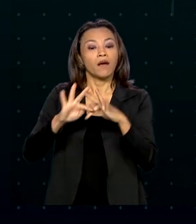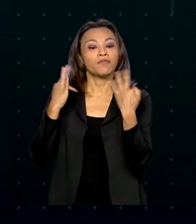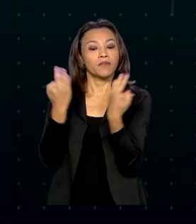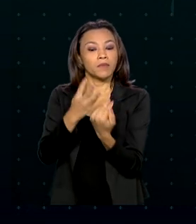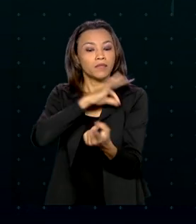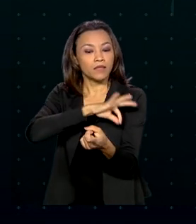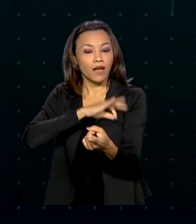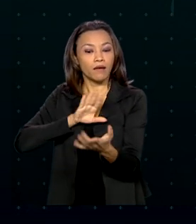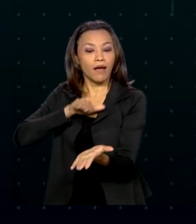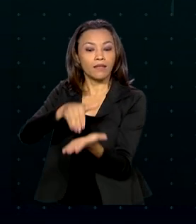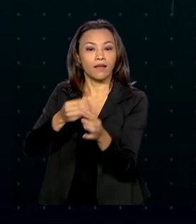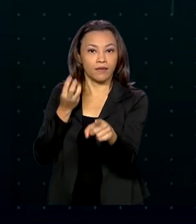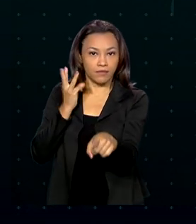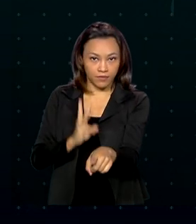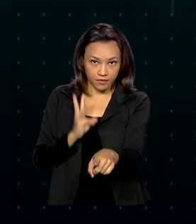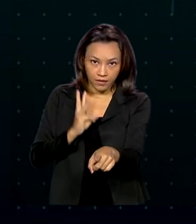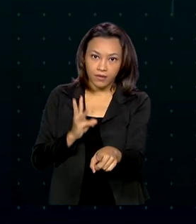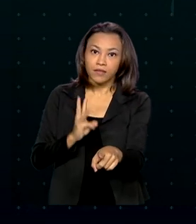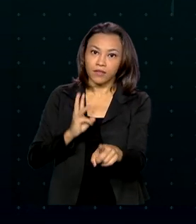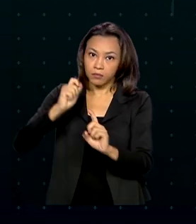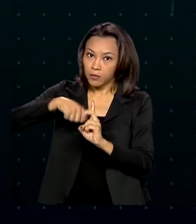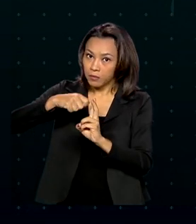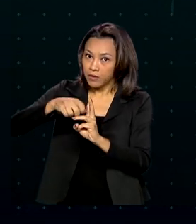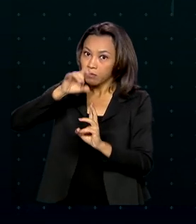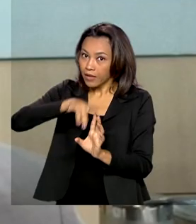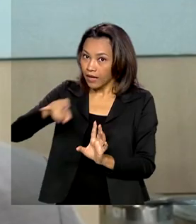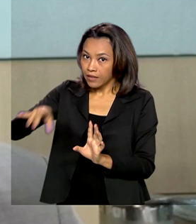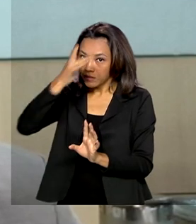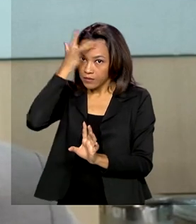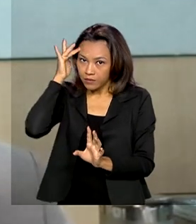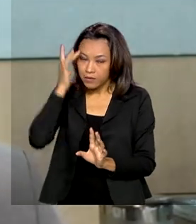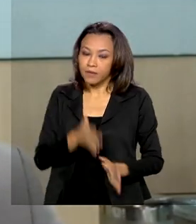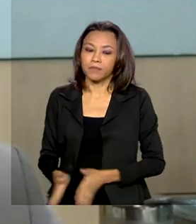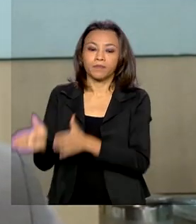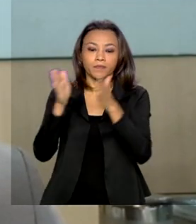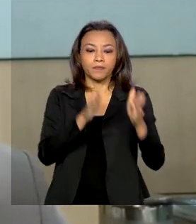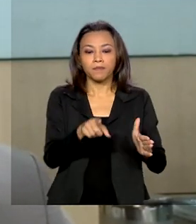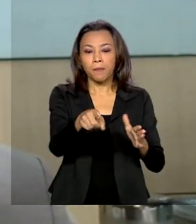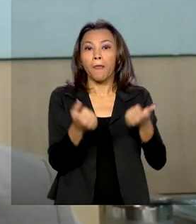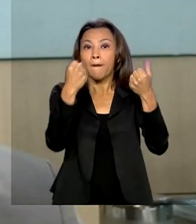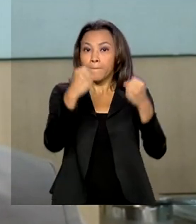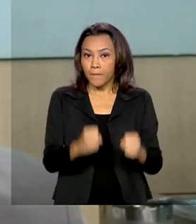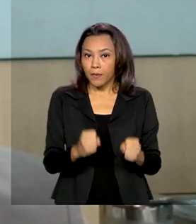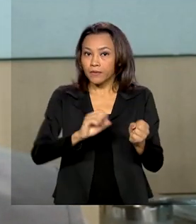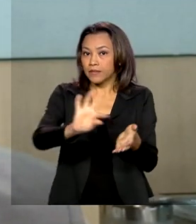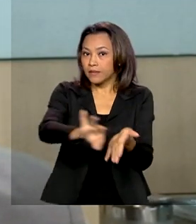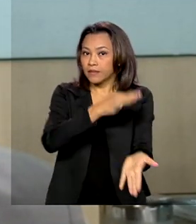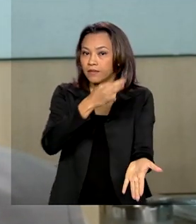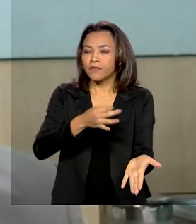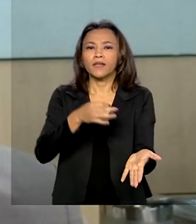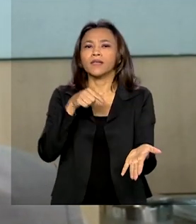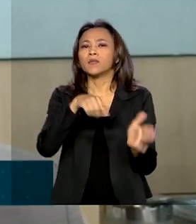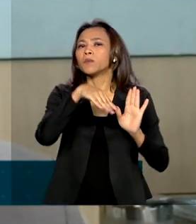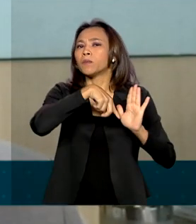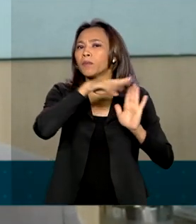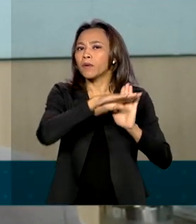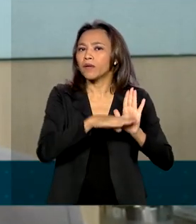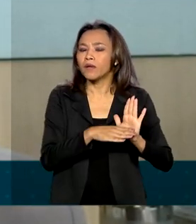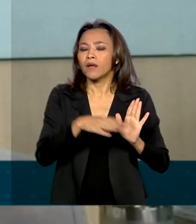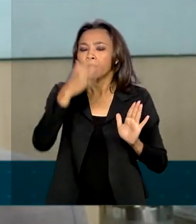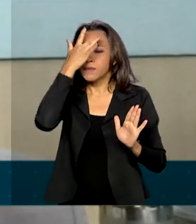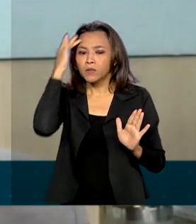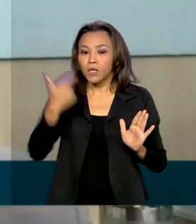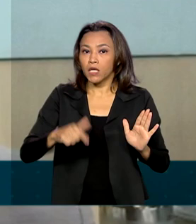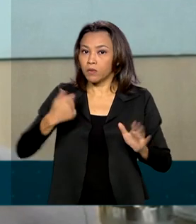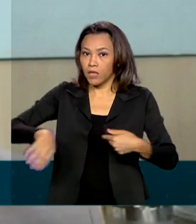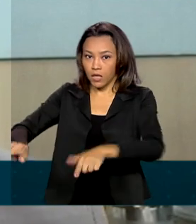até três salários mínimos mensais por integrante. Podem se inscrever no ProUni o estudante brasileiro que não possua